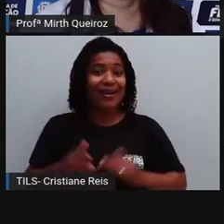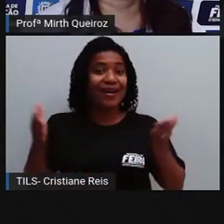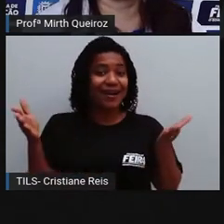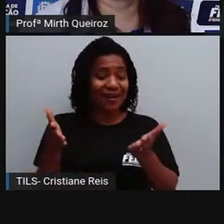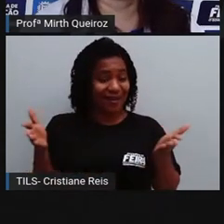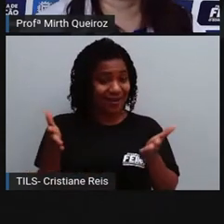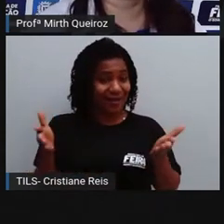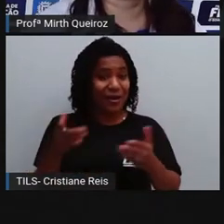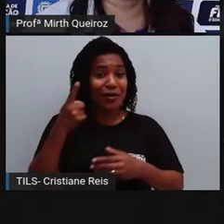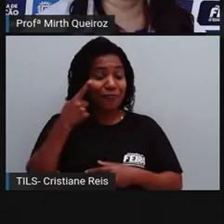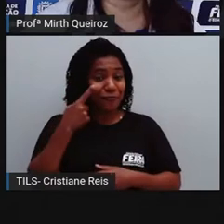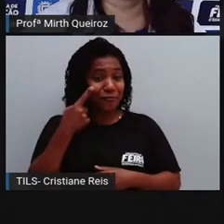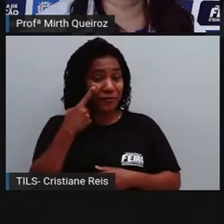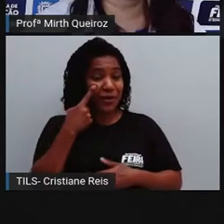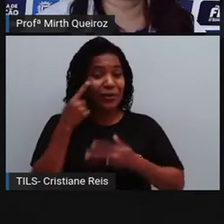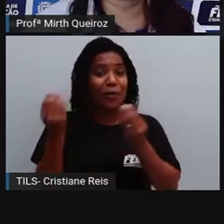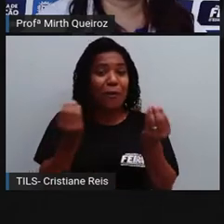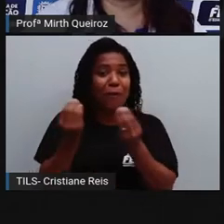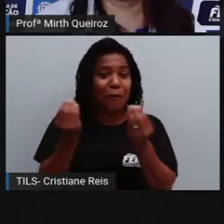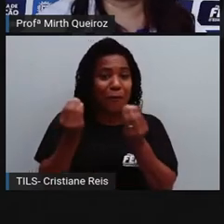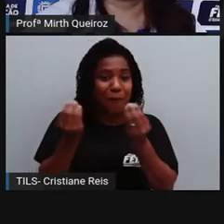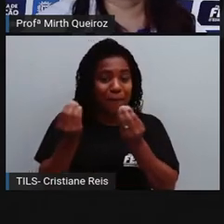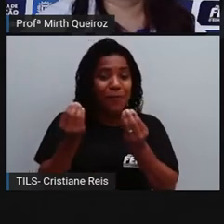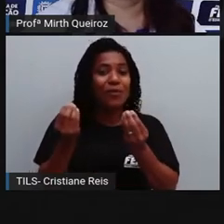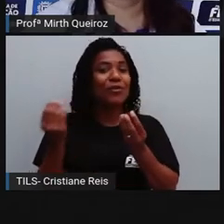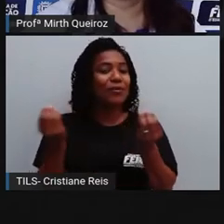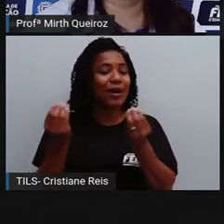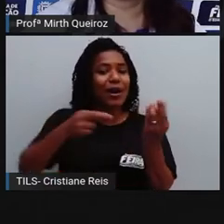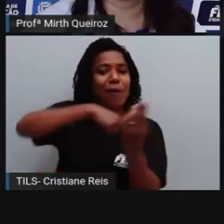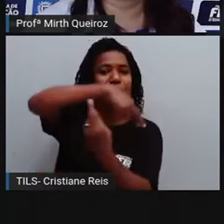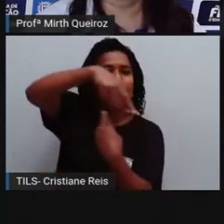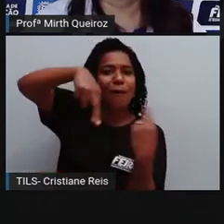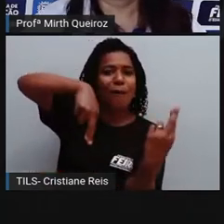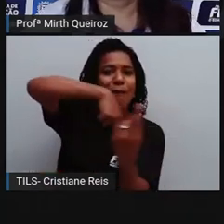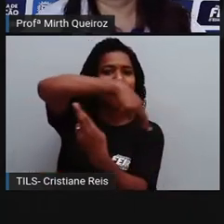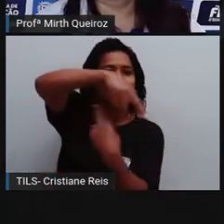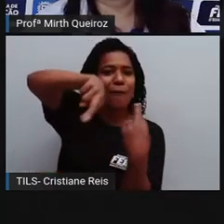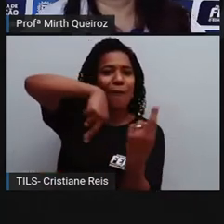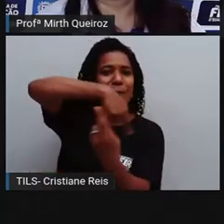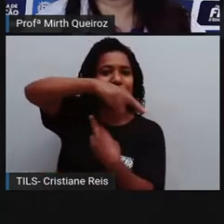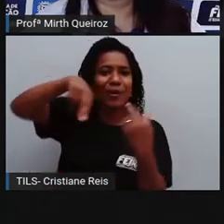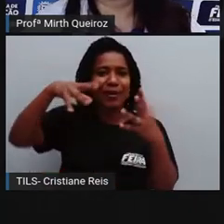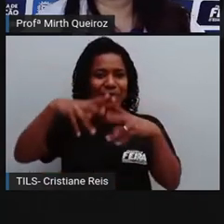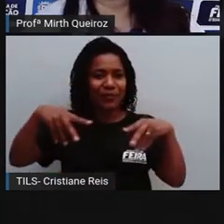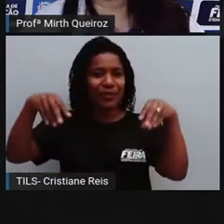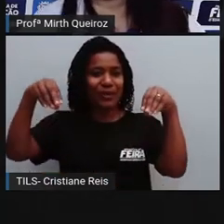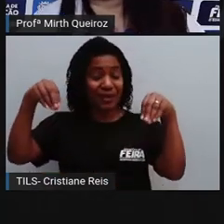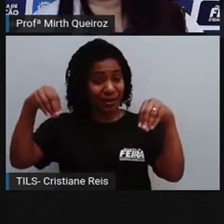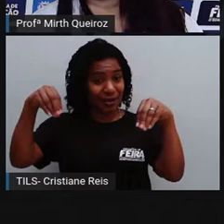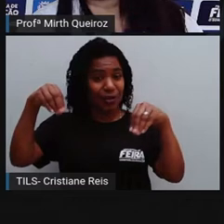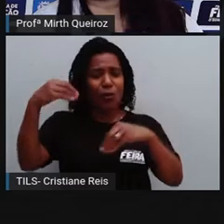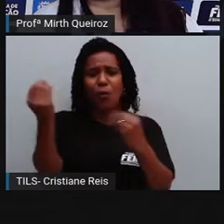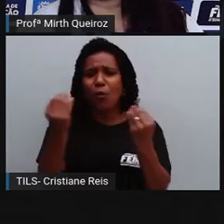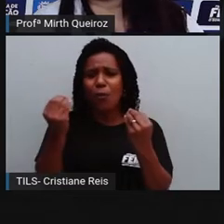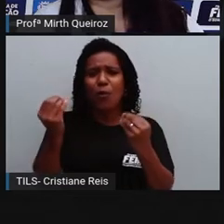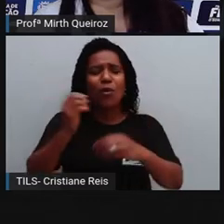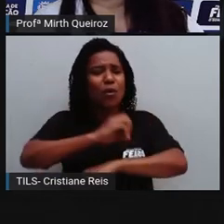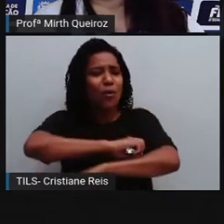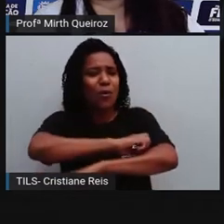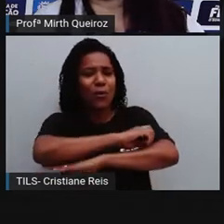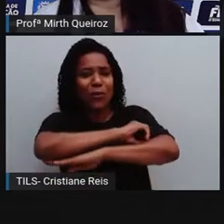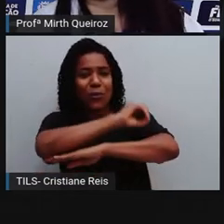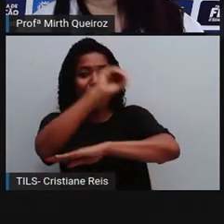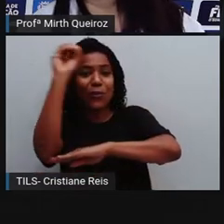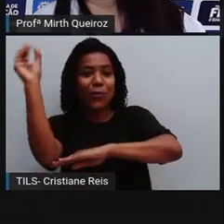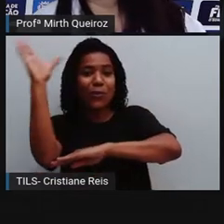Vamos aprofundar aí um pouquinho falando sobre a rotação da Terra e o dia e a noite. Nós já vimos no primeiro vídeo,